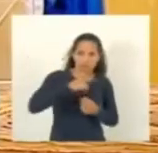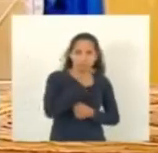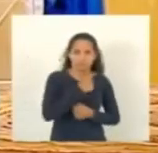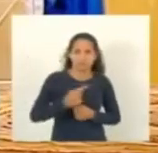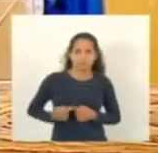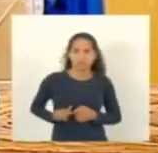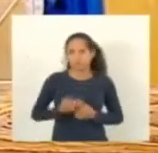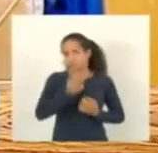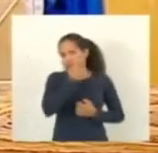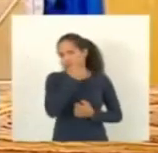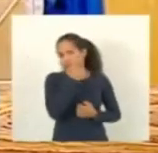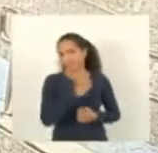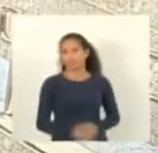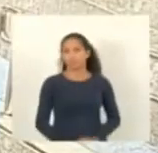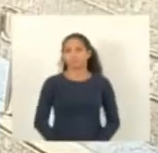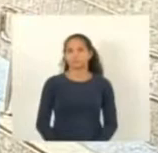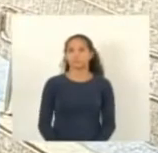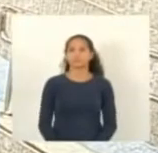presidente Dari Pagundi.